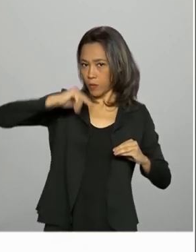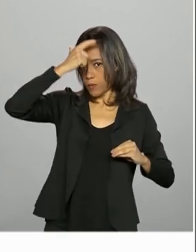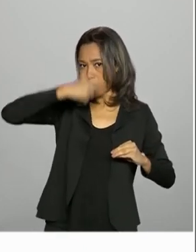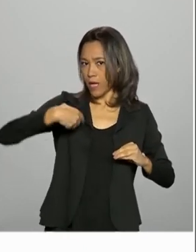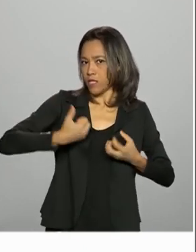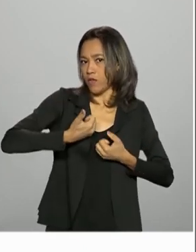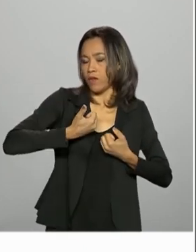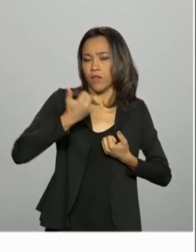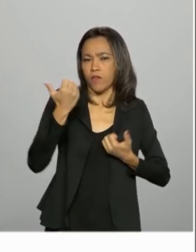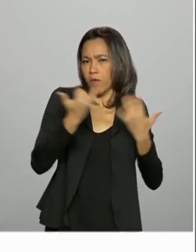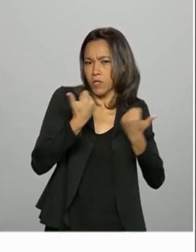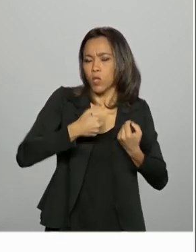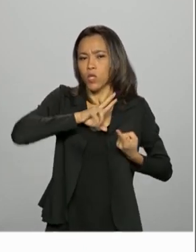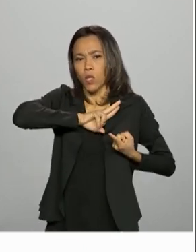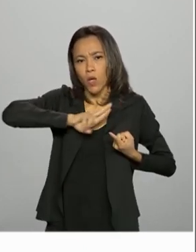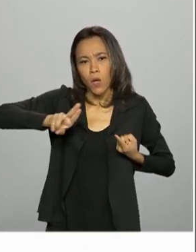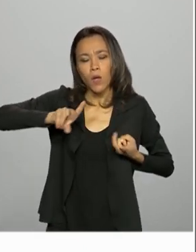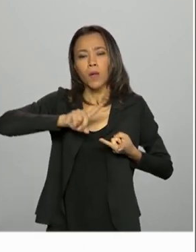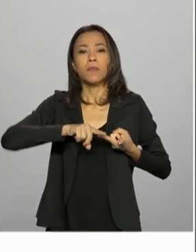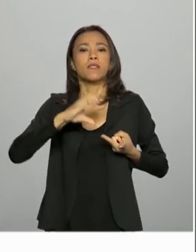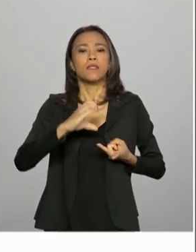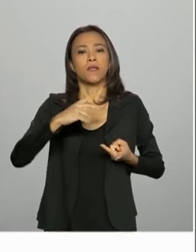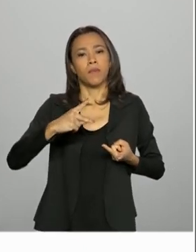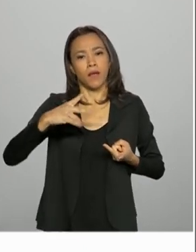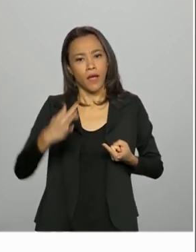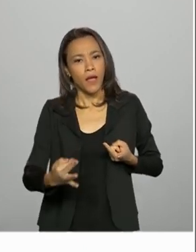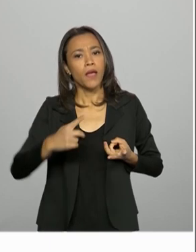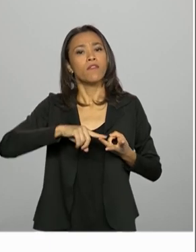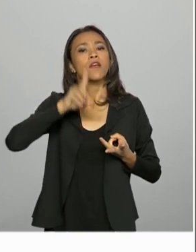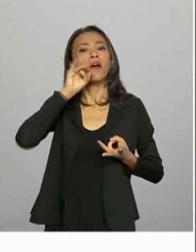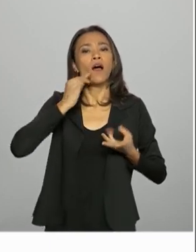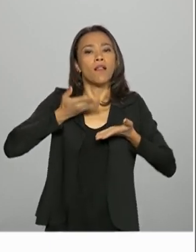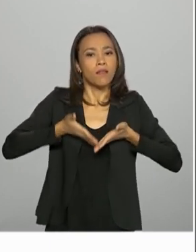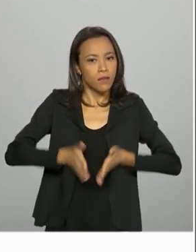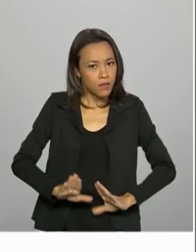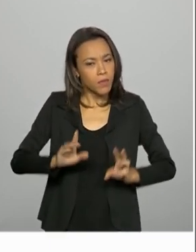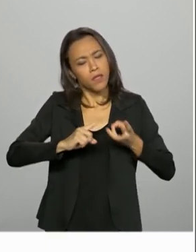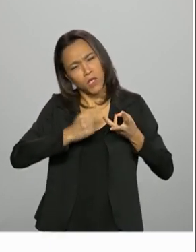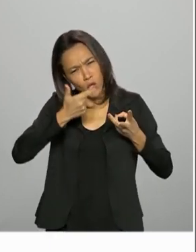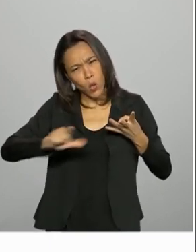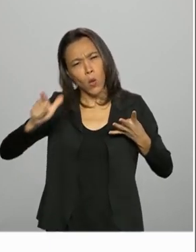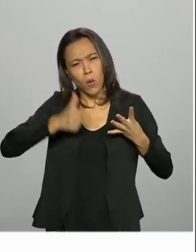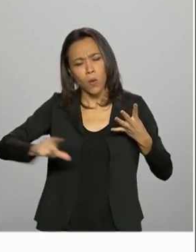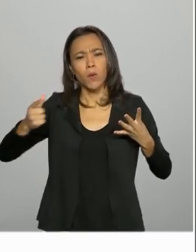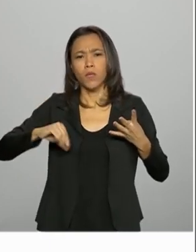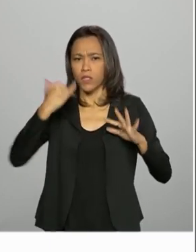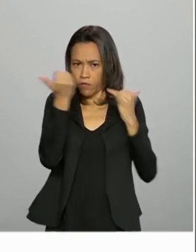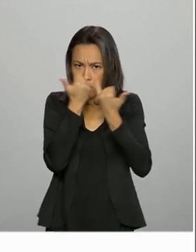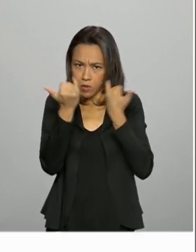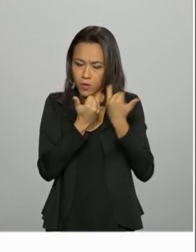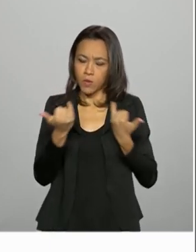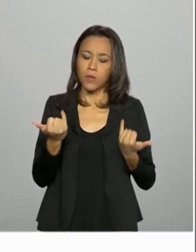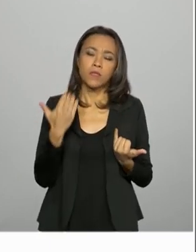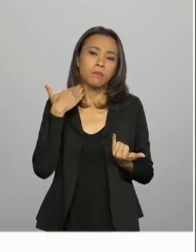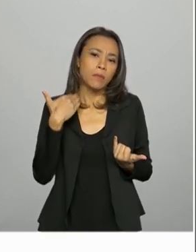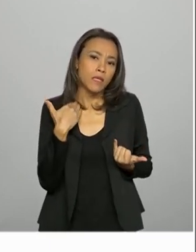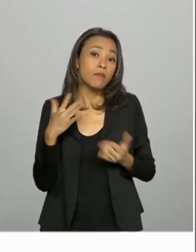como nome, CPF e data de nascimento, além de outras informações bancárias e familiares.